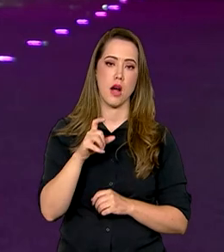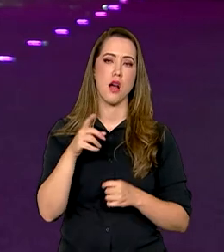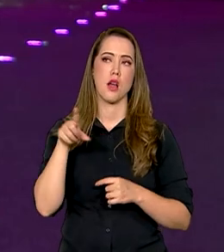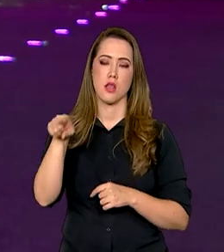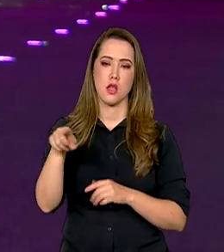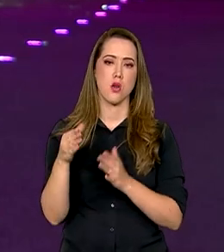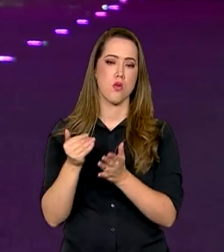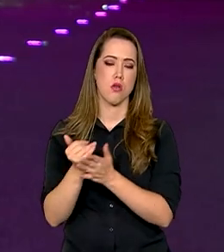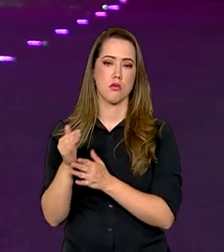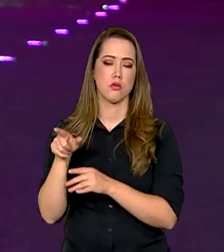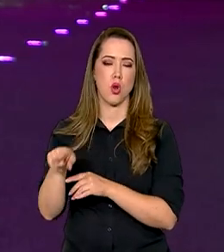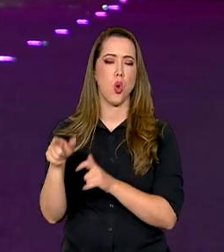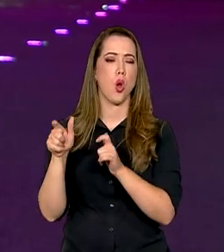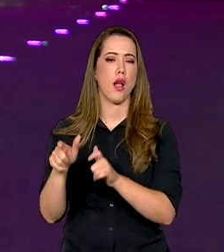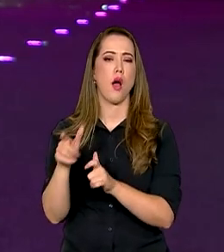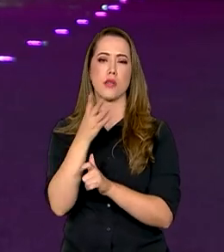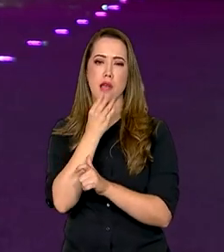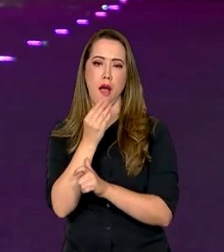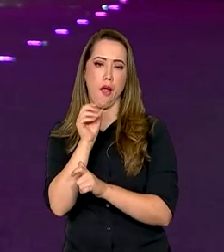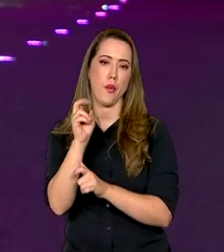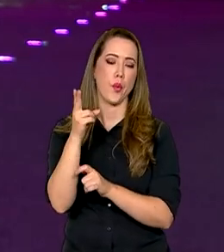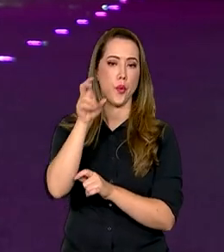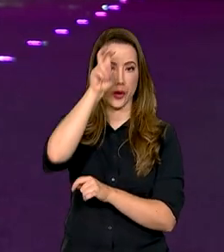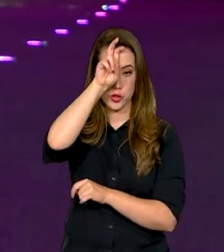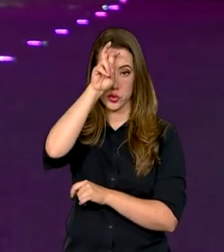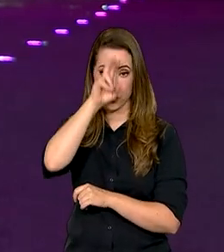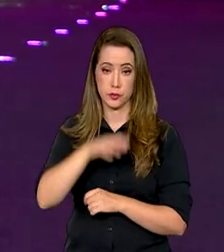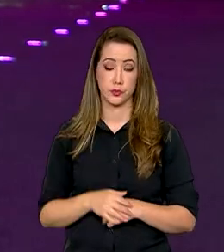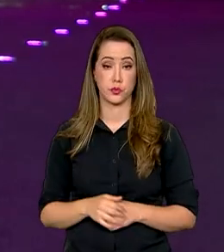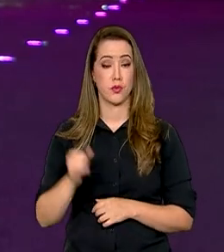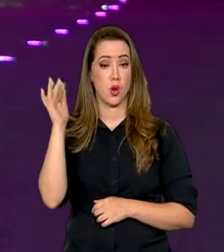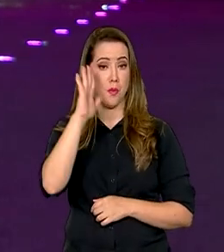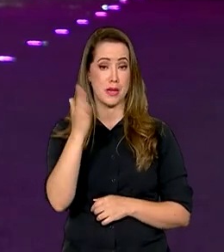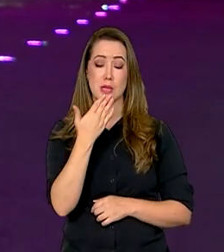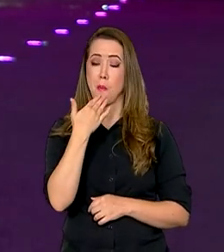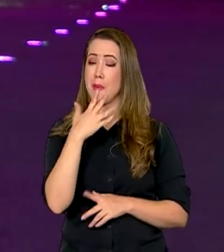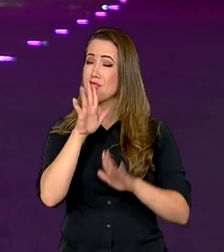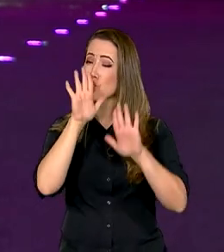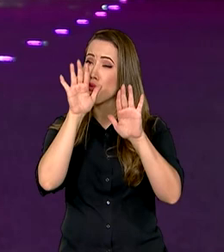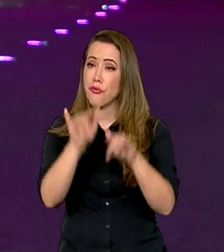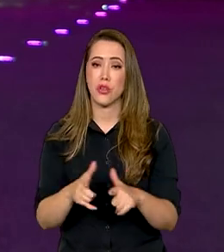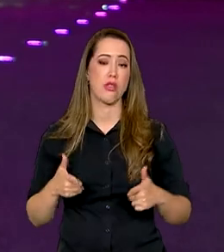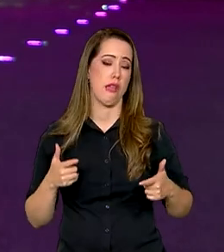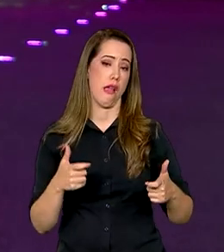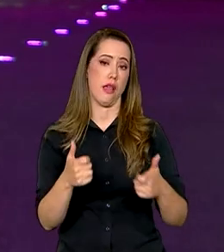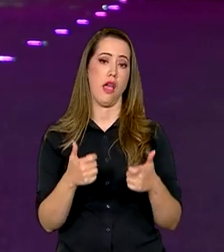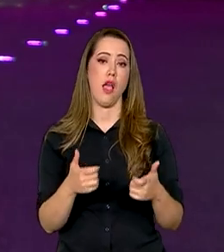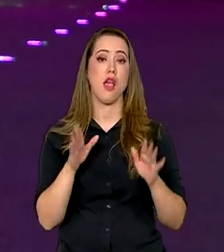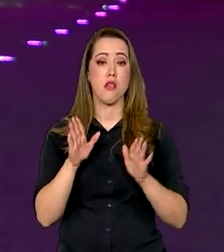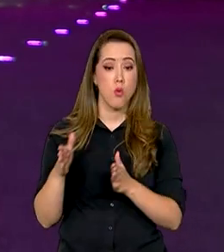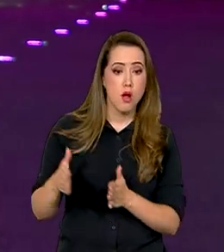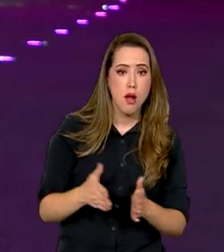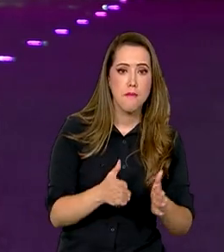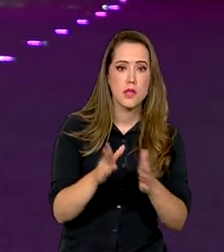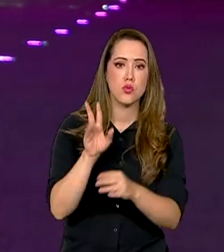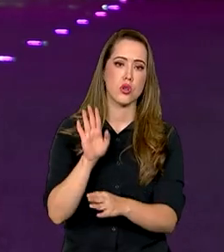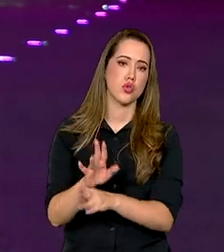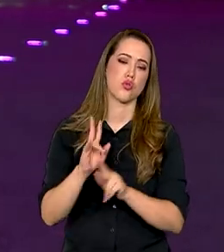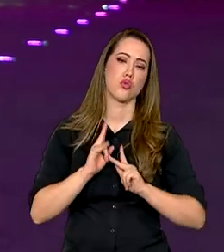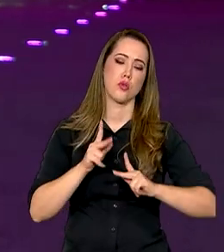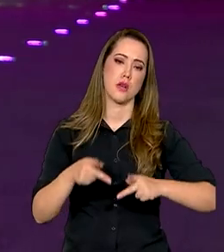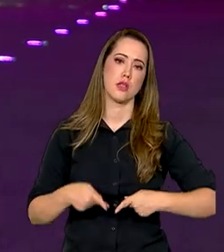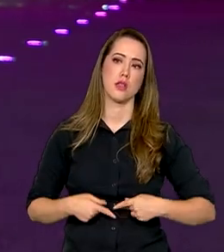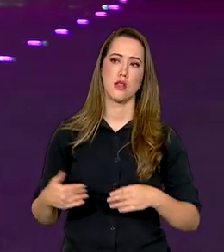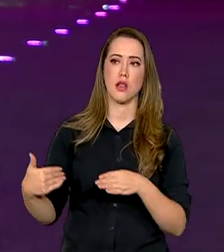Além da operação de repatriação, o Brasil tem defendido um cessar-fogo e a criação de um corredor humanitário na fronteira